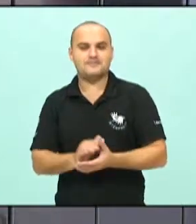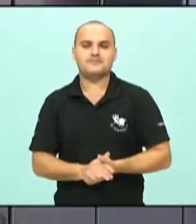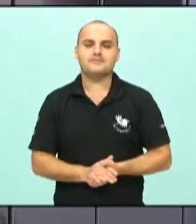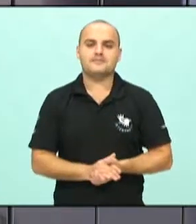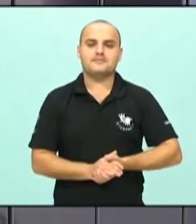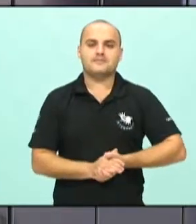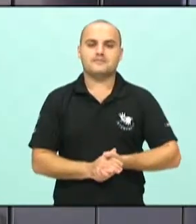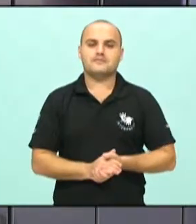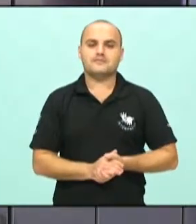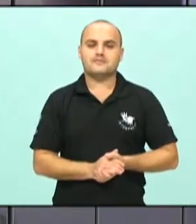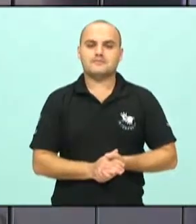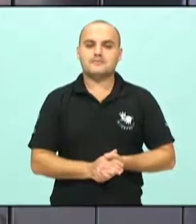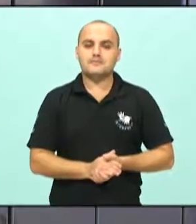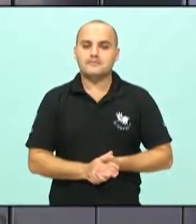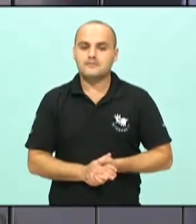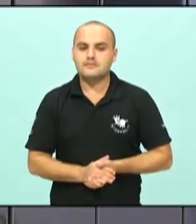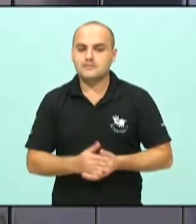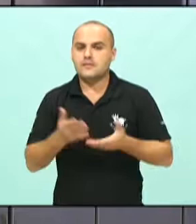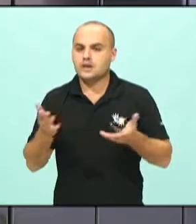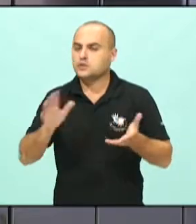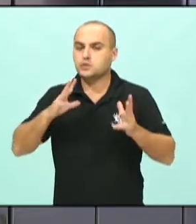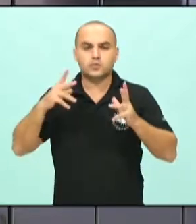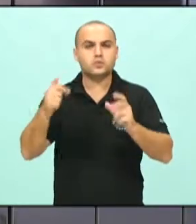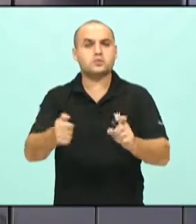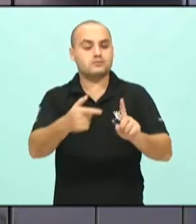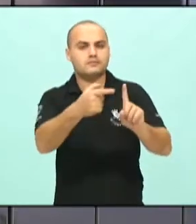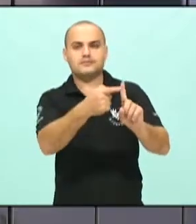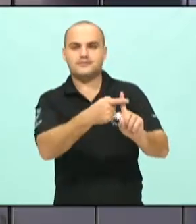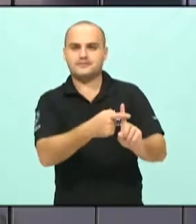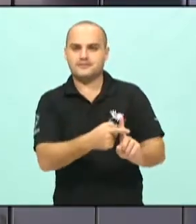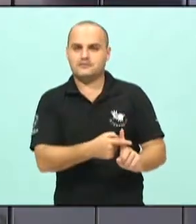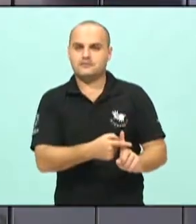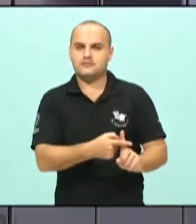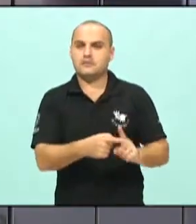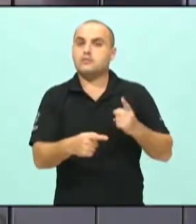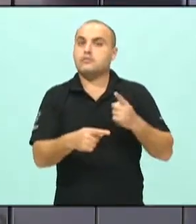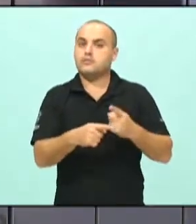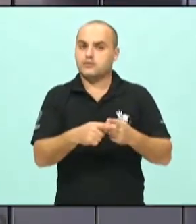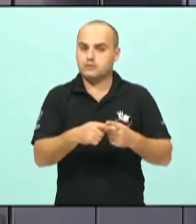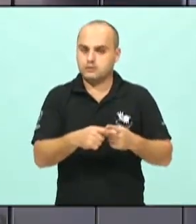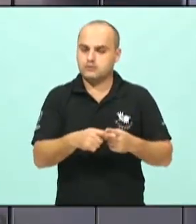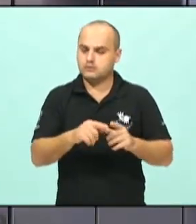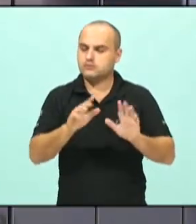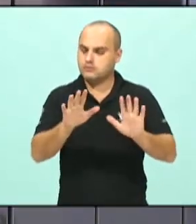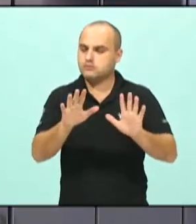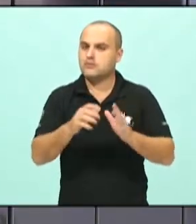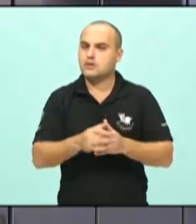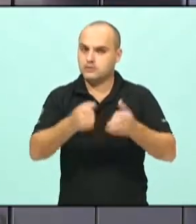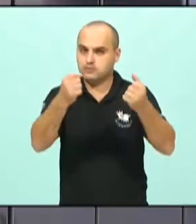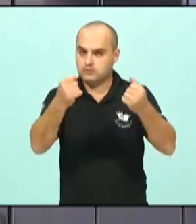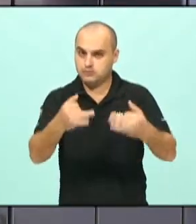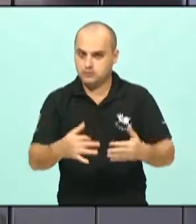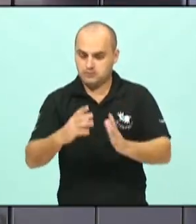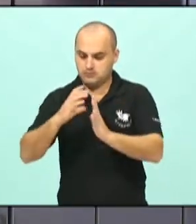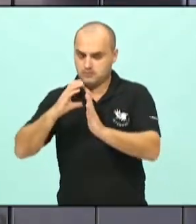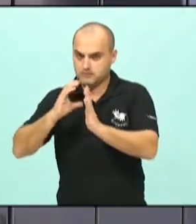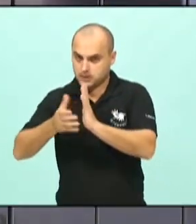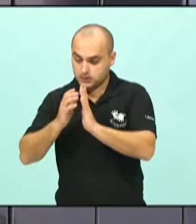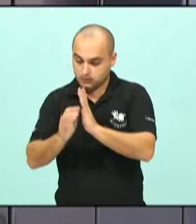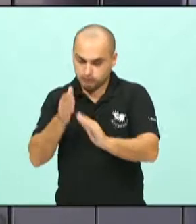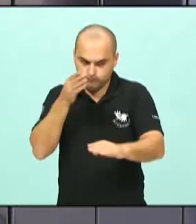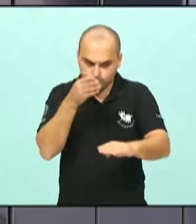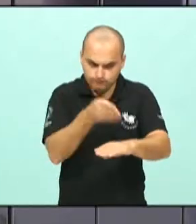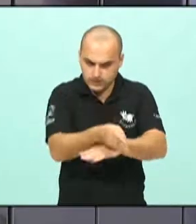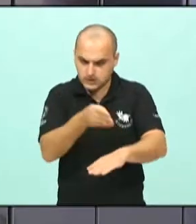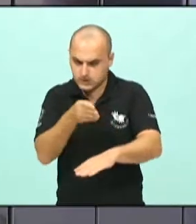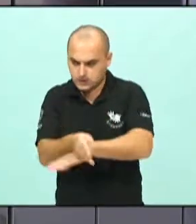Então, isso tudo tem sido um movimento positivo, até porque uma das coisas, quando eu falo que o partido é participativo e